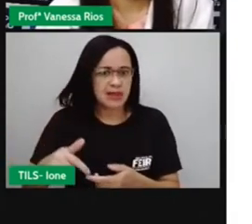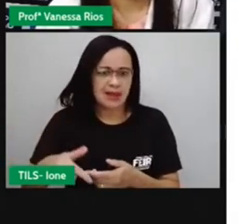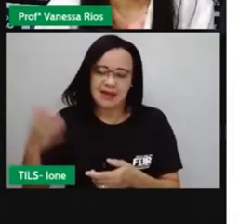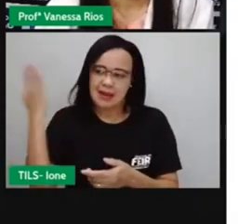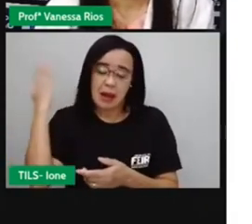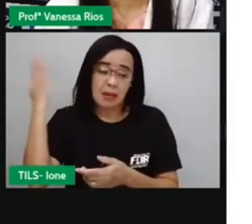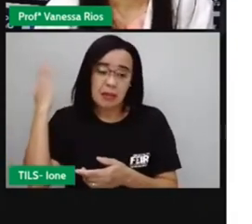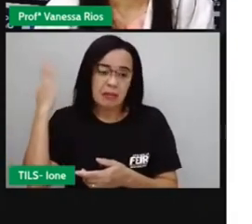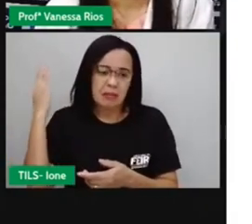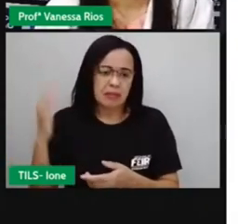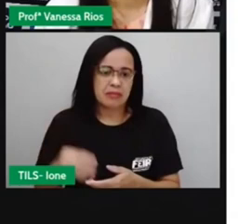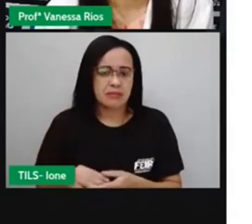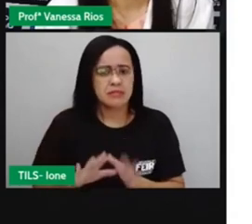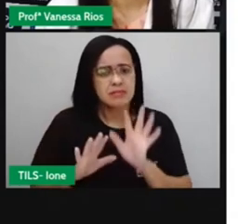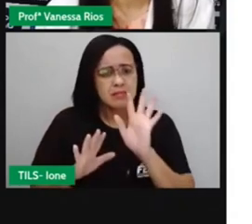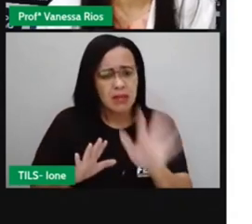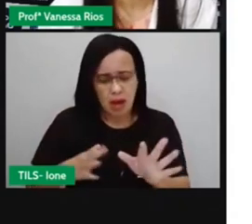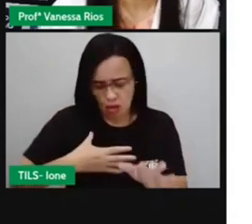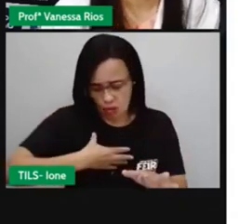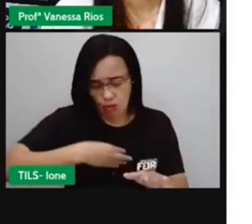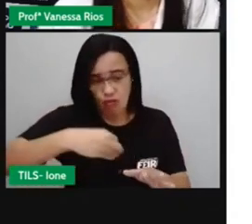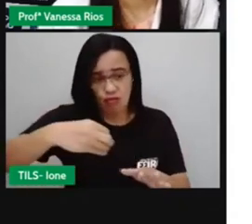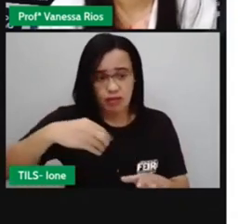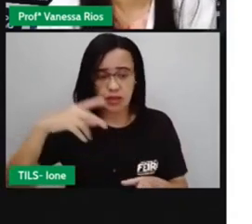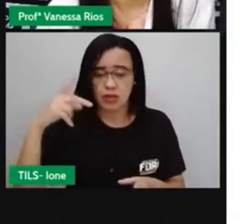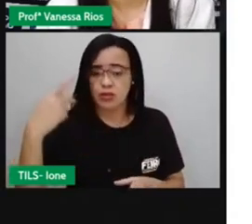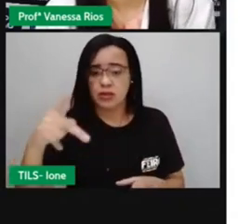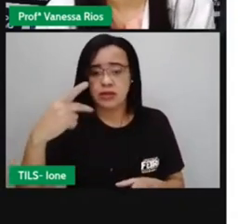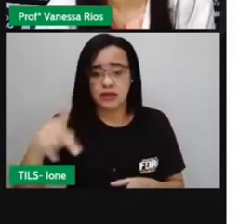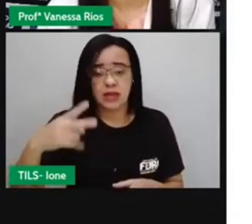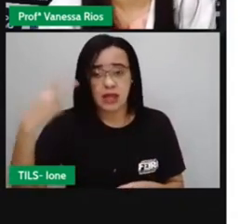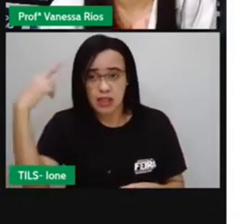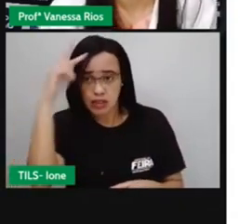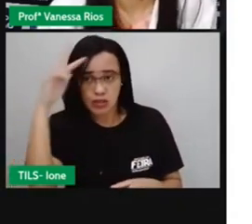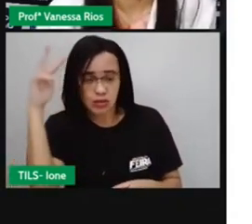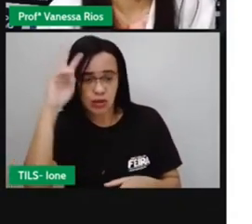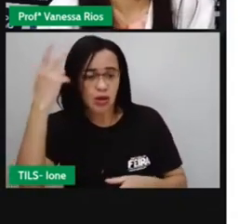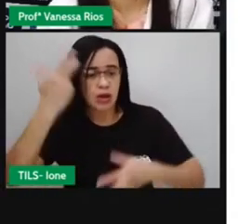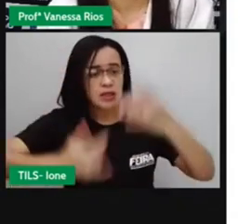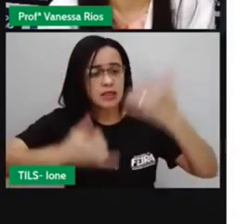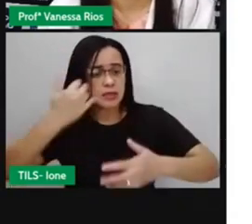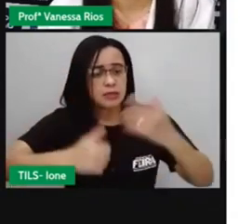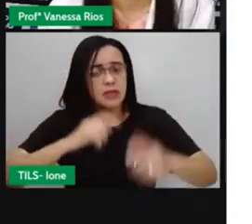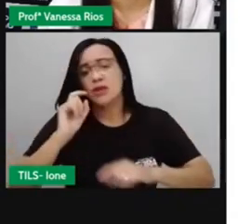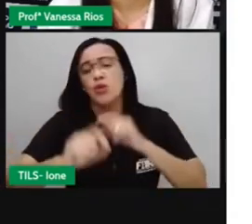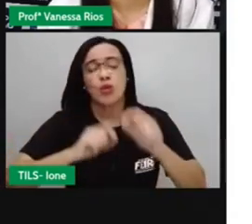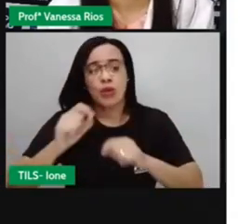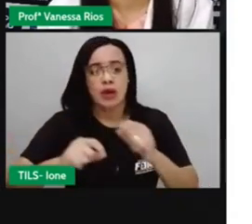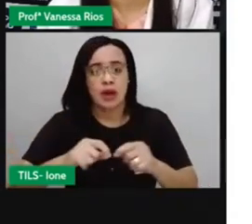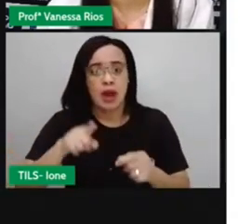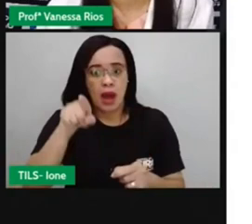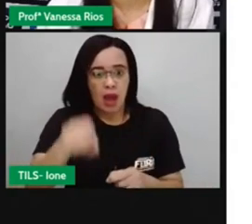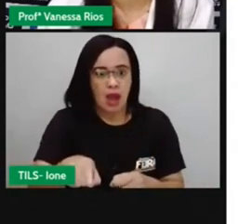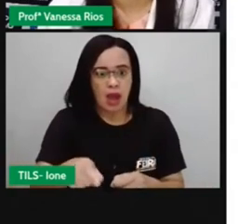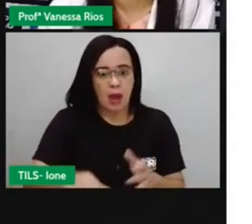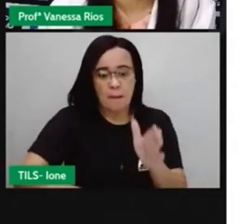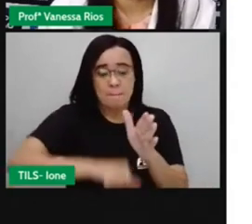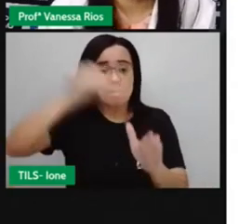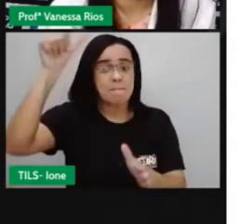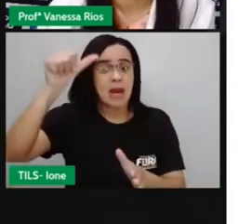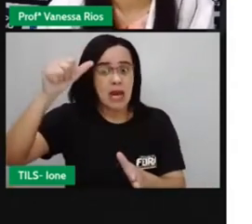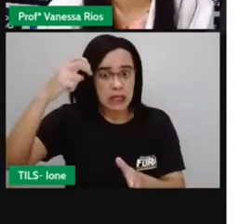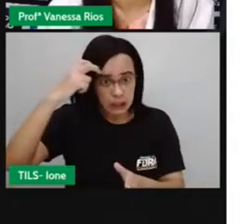filho, alguns pontos na história até colocar, que foi o primeiro nerd brasileiro, porque ele era muito